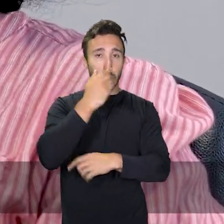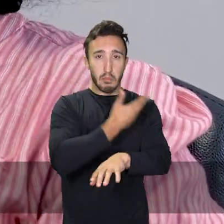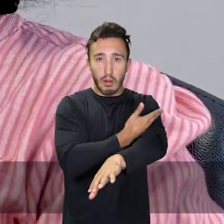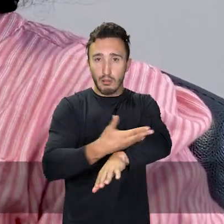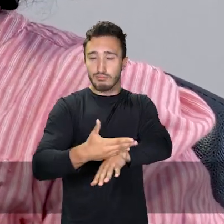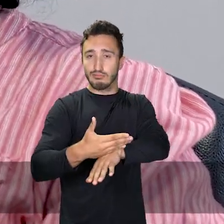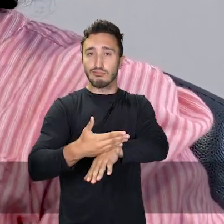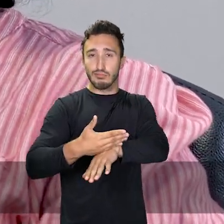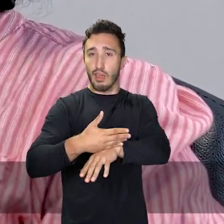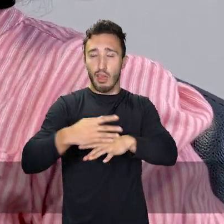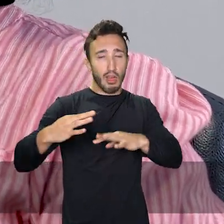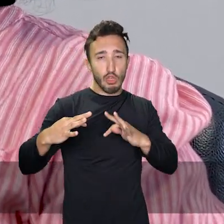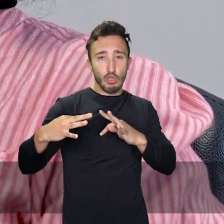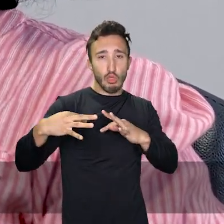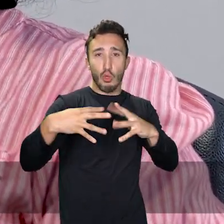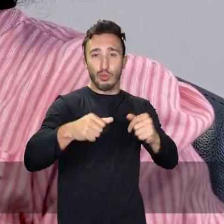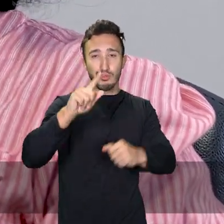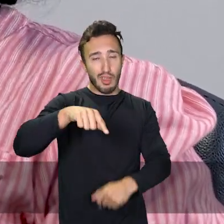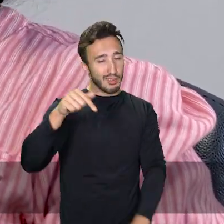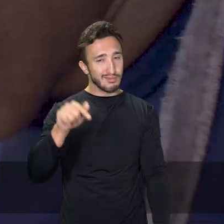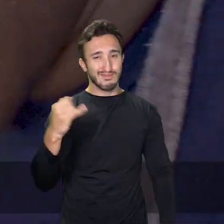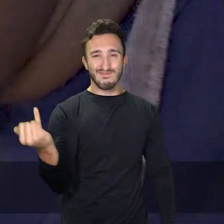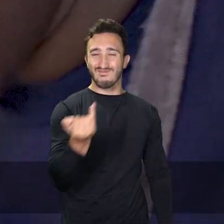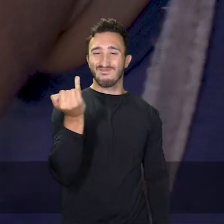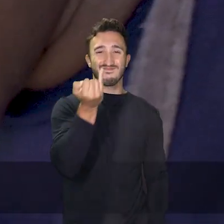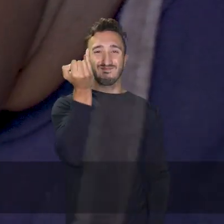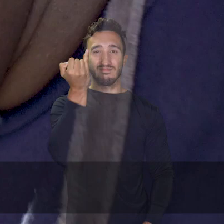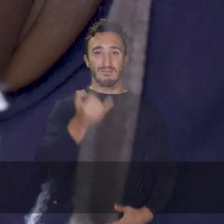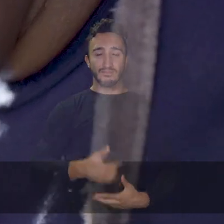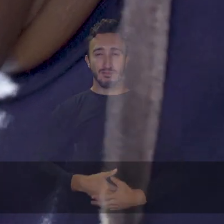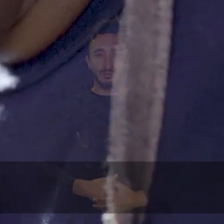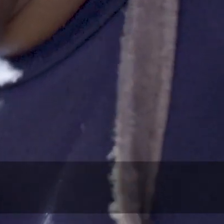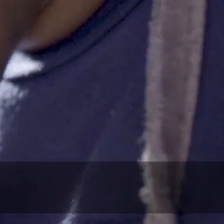brancos e etc. Isso é fundamental.